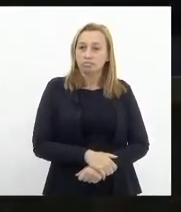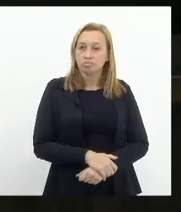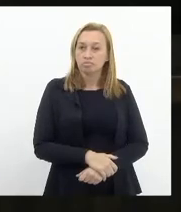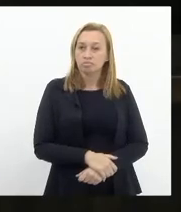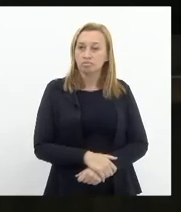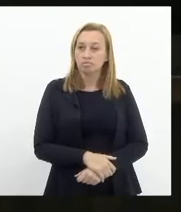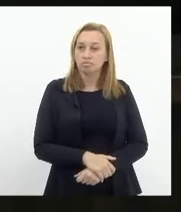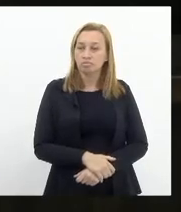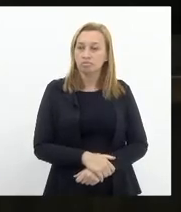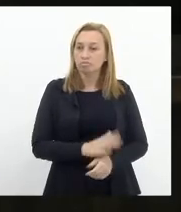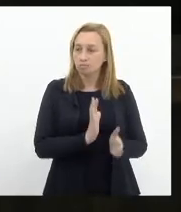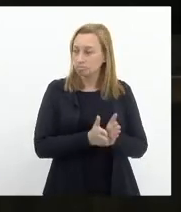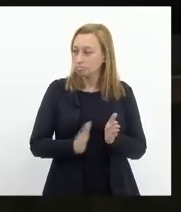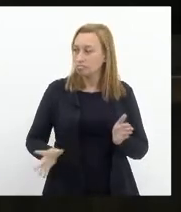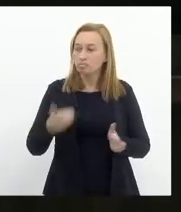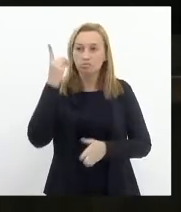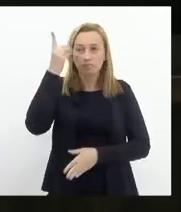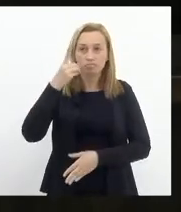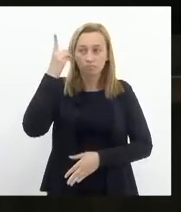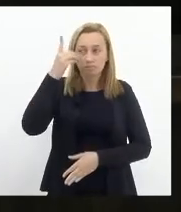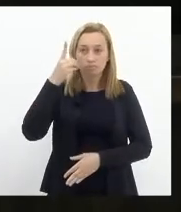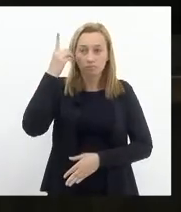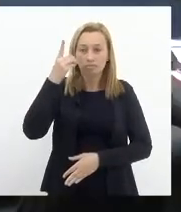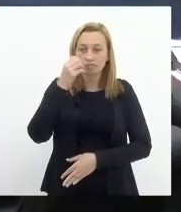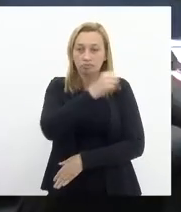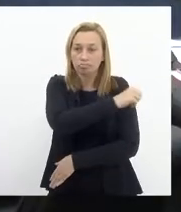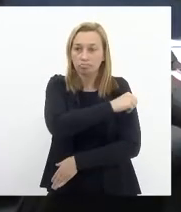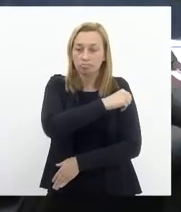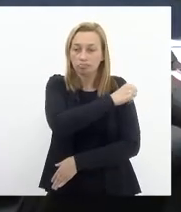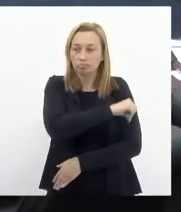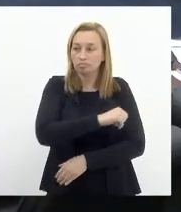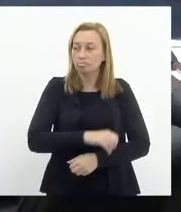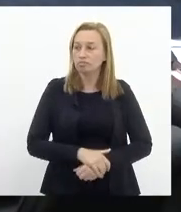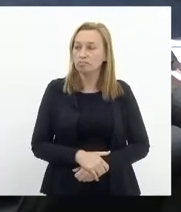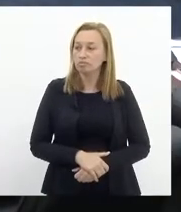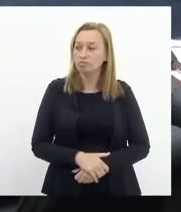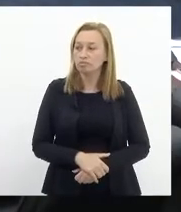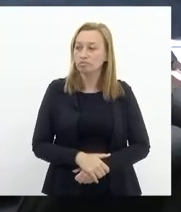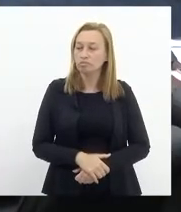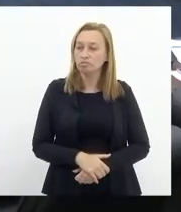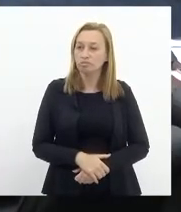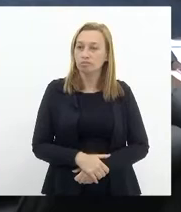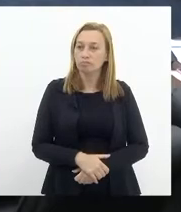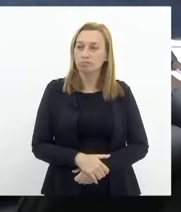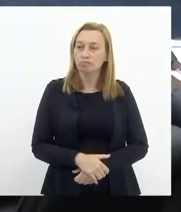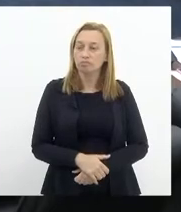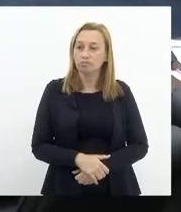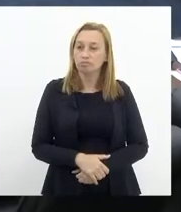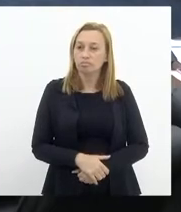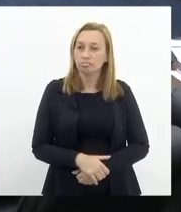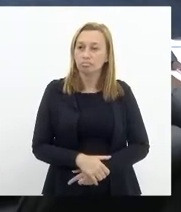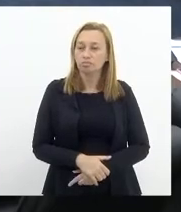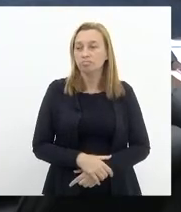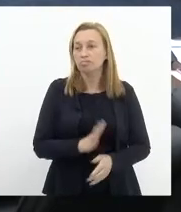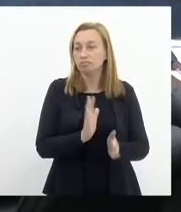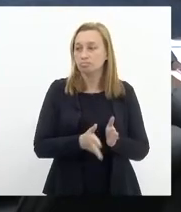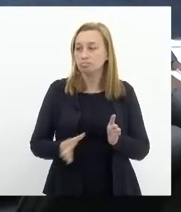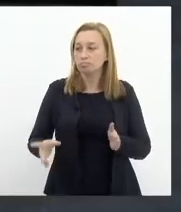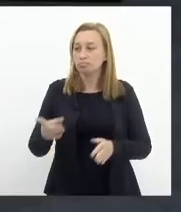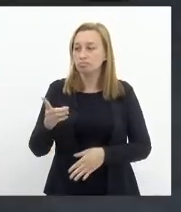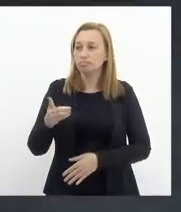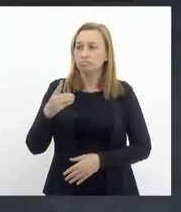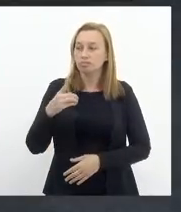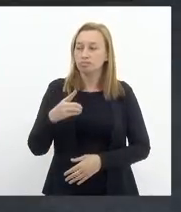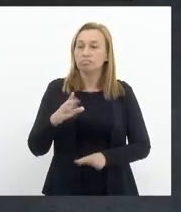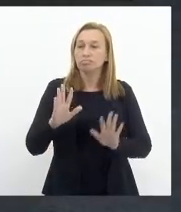questão de ordem deputada enfermeira questão de ordem presidente André muito obrigado